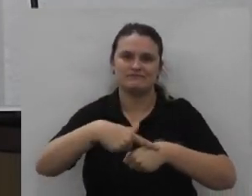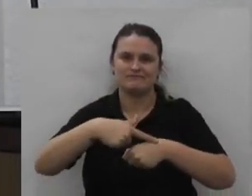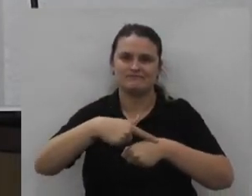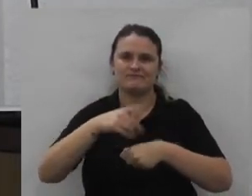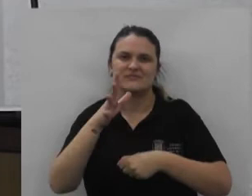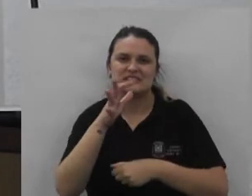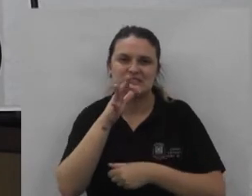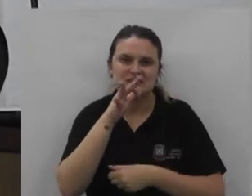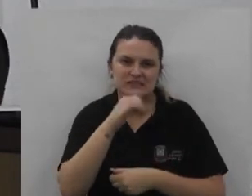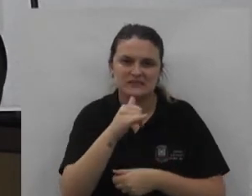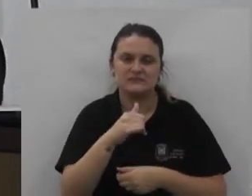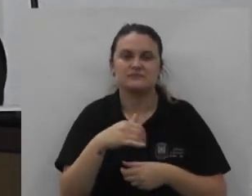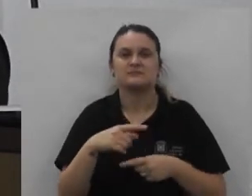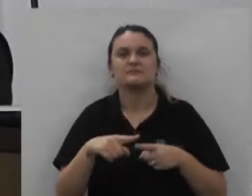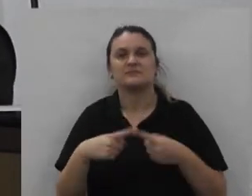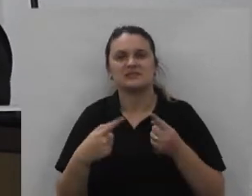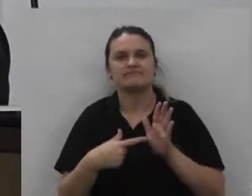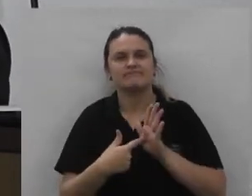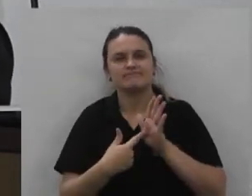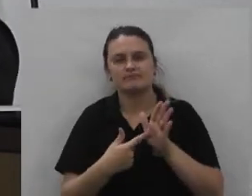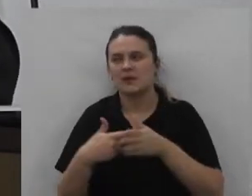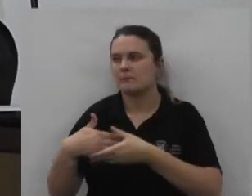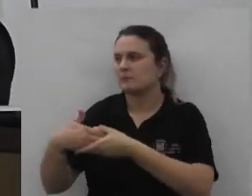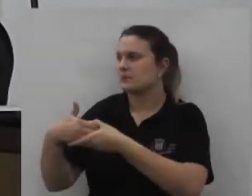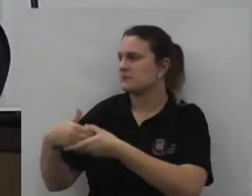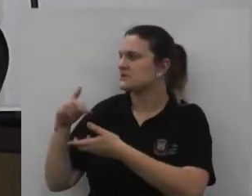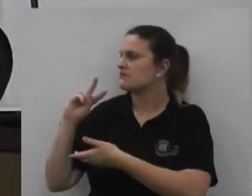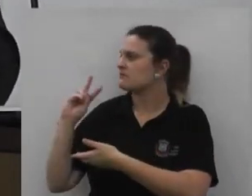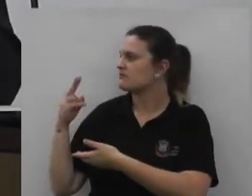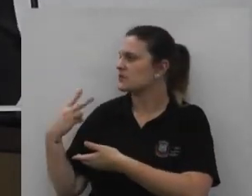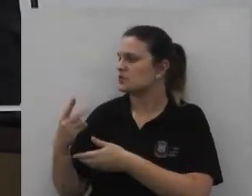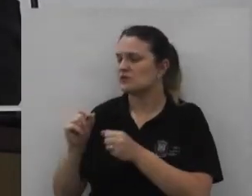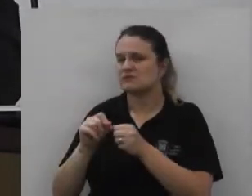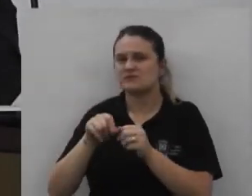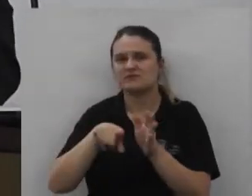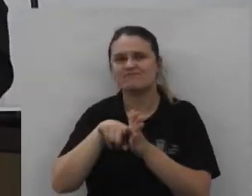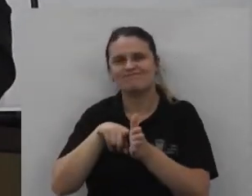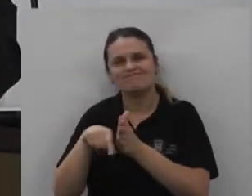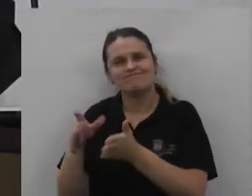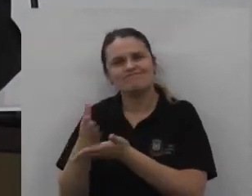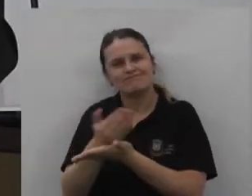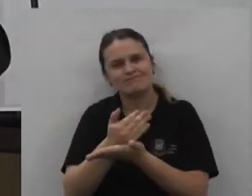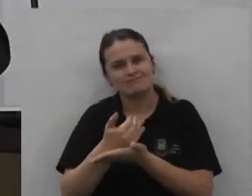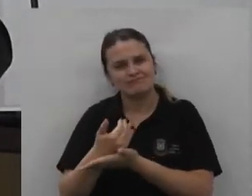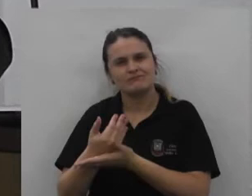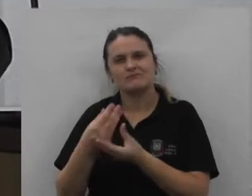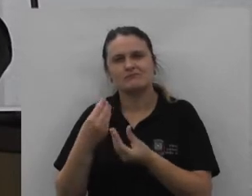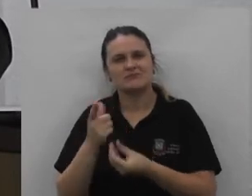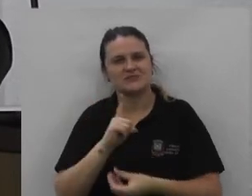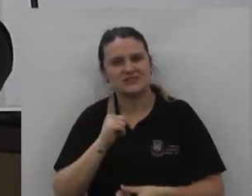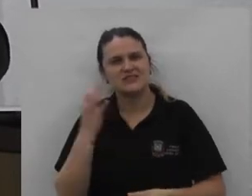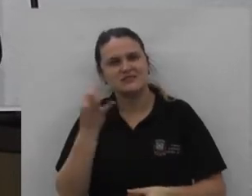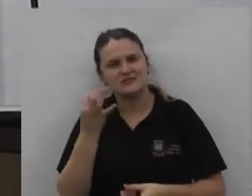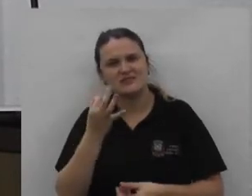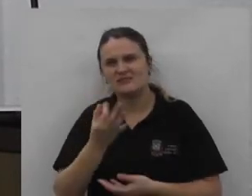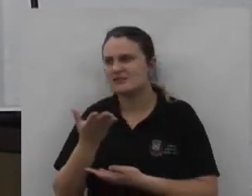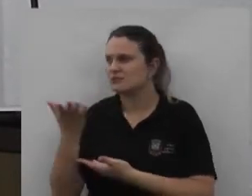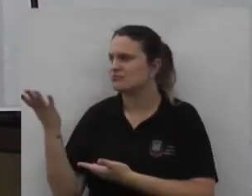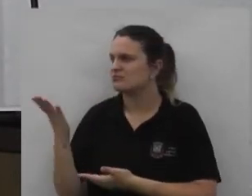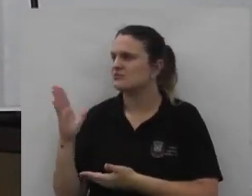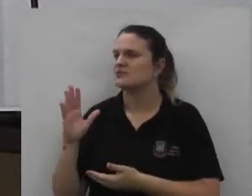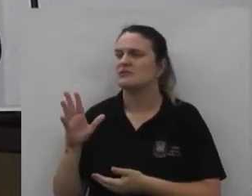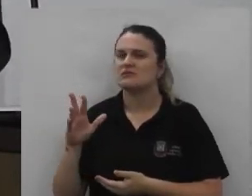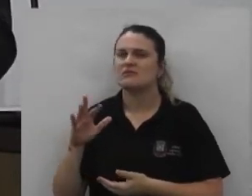demora mas bem apresentado parabéns a vereador por esse levantamento e trazer até essa casa de leis com certeza todos aqui